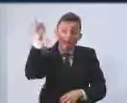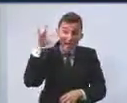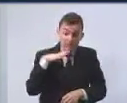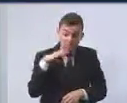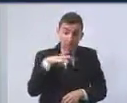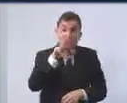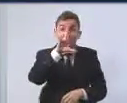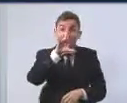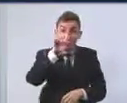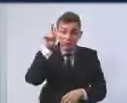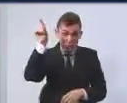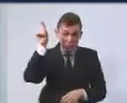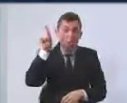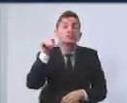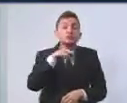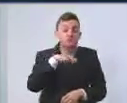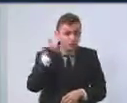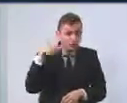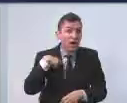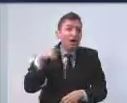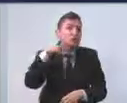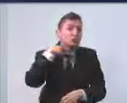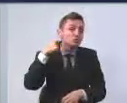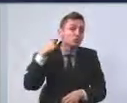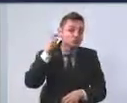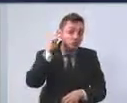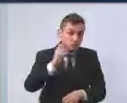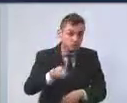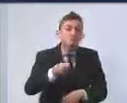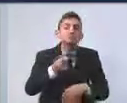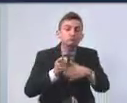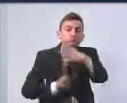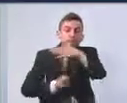exemplo, com aval judicial, já faz isso hoje.